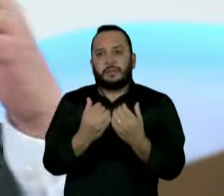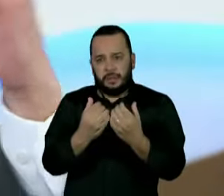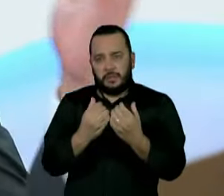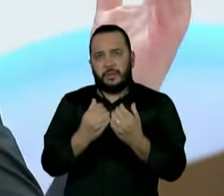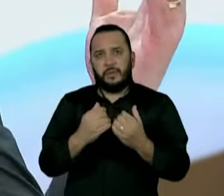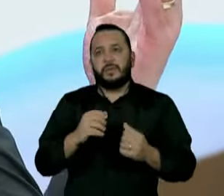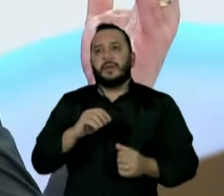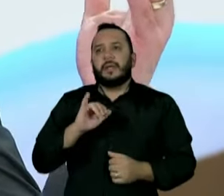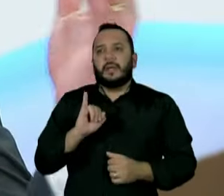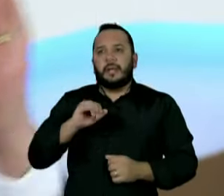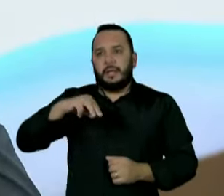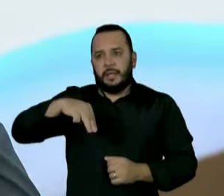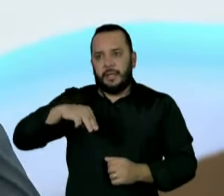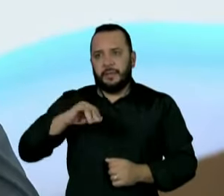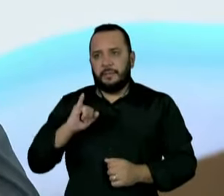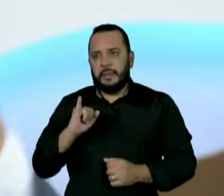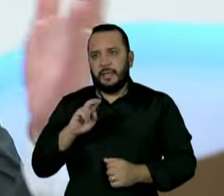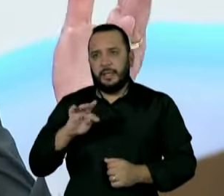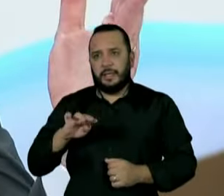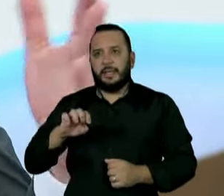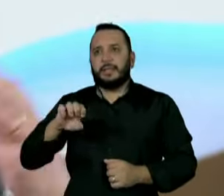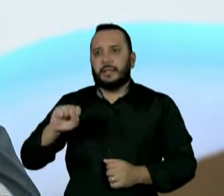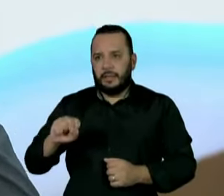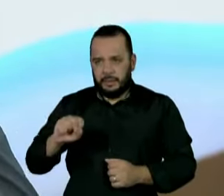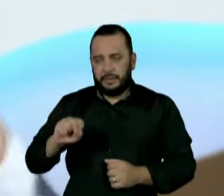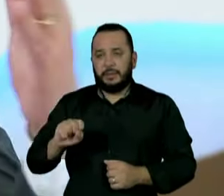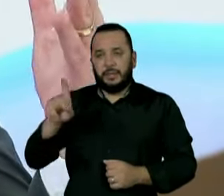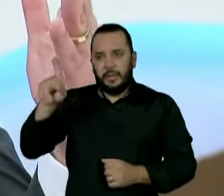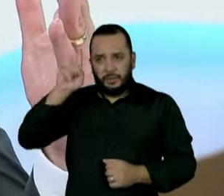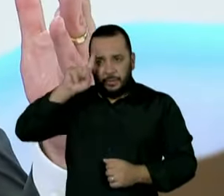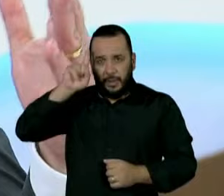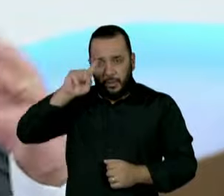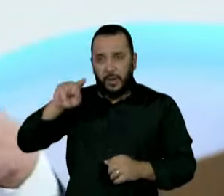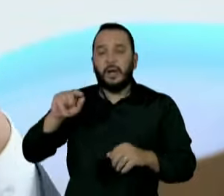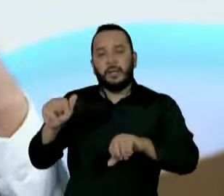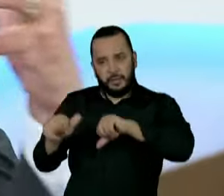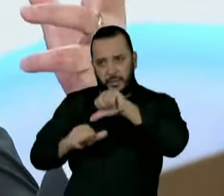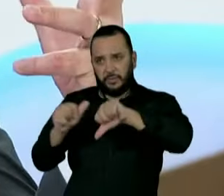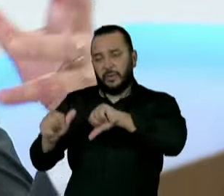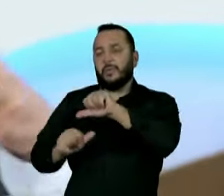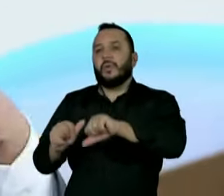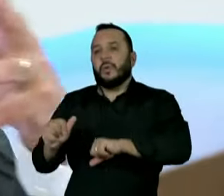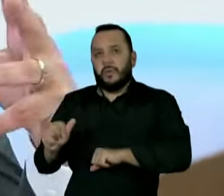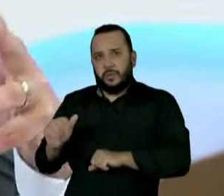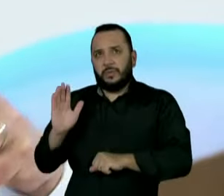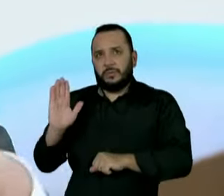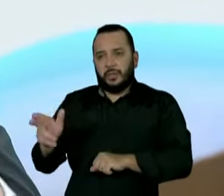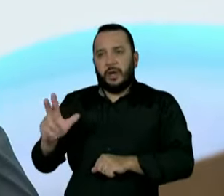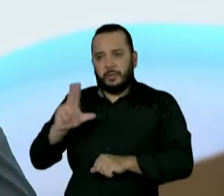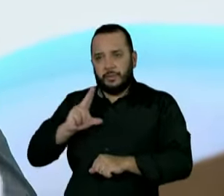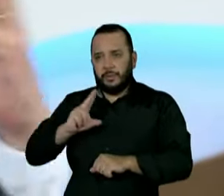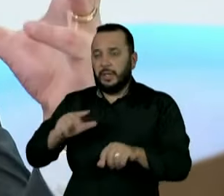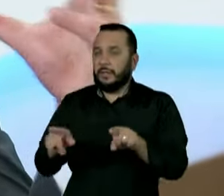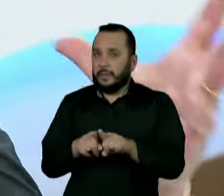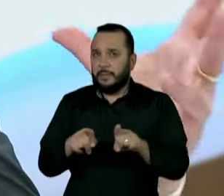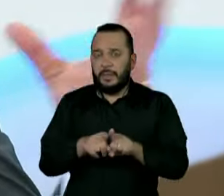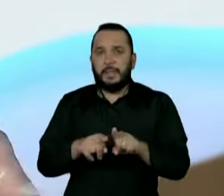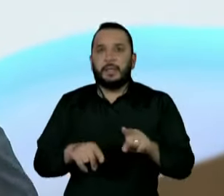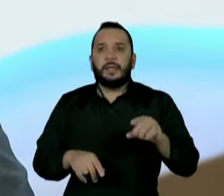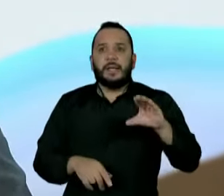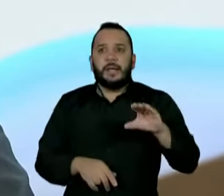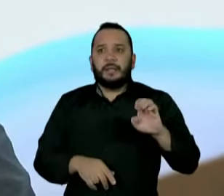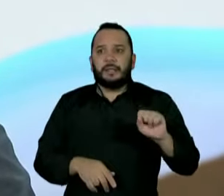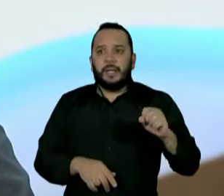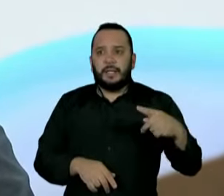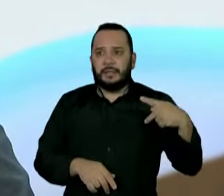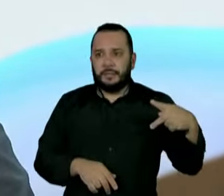muitos e muitos anos, nós privatizamos a SESP, que é uma grande estatal, foi a última grande estatal privatizada no Brasil, foi a SESP,